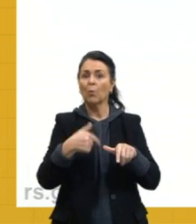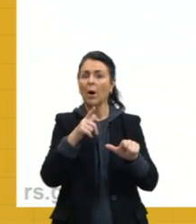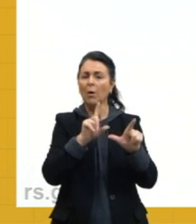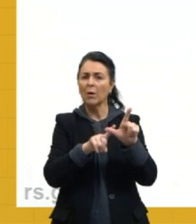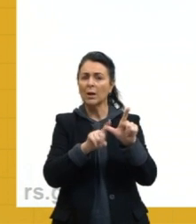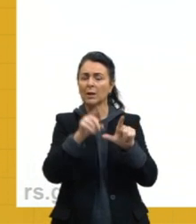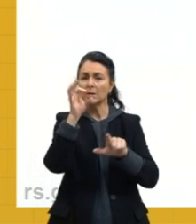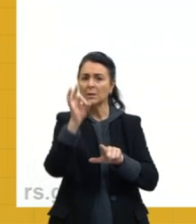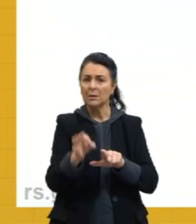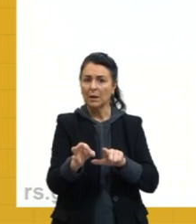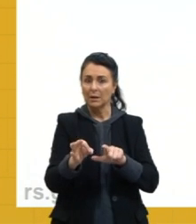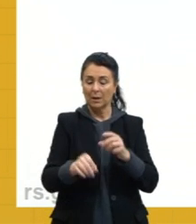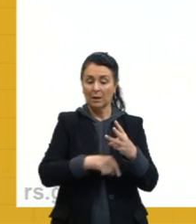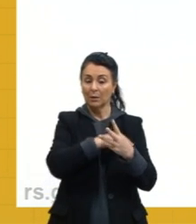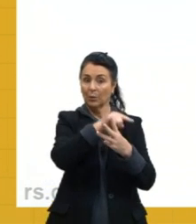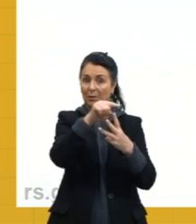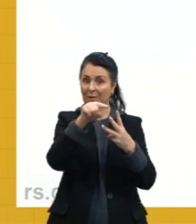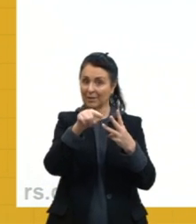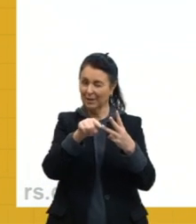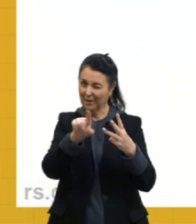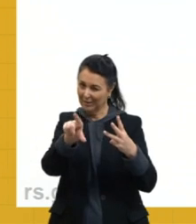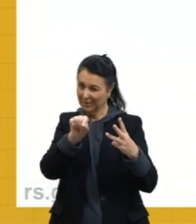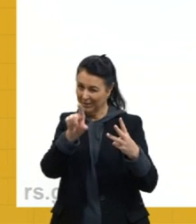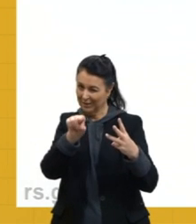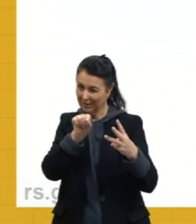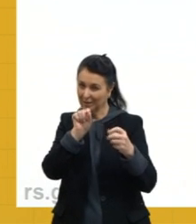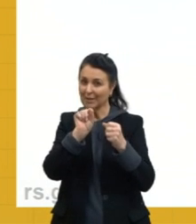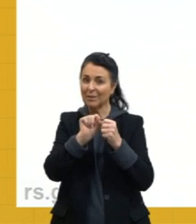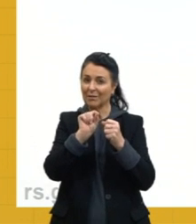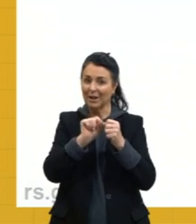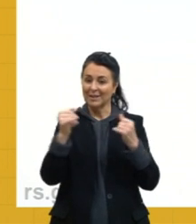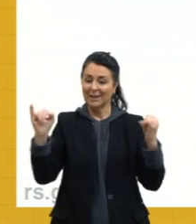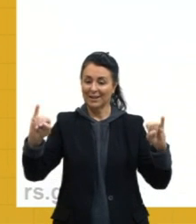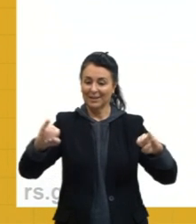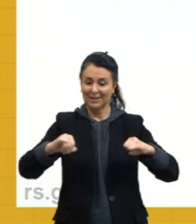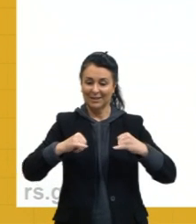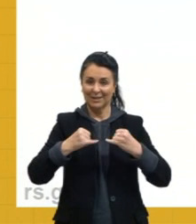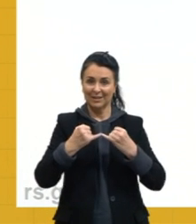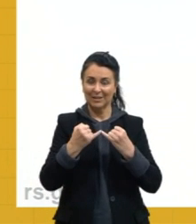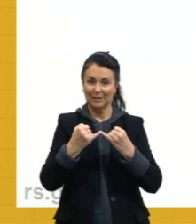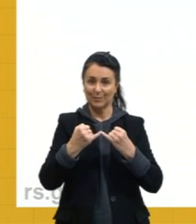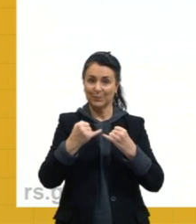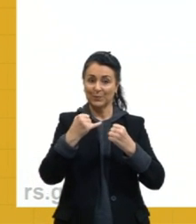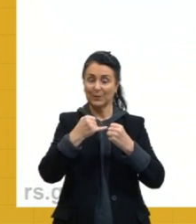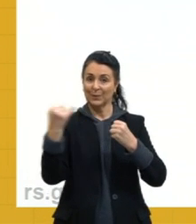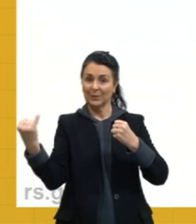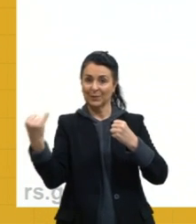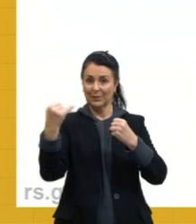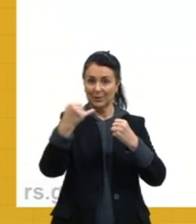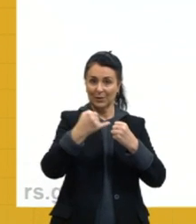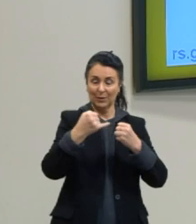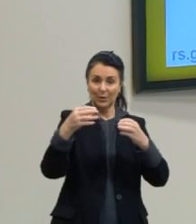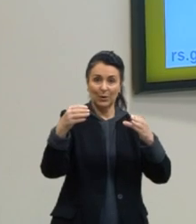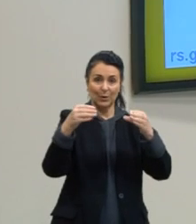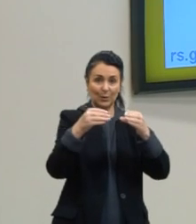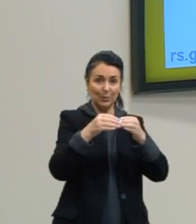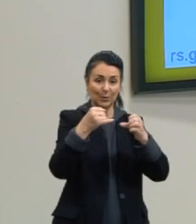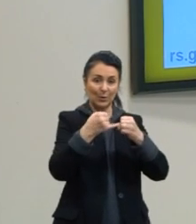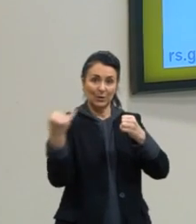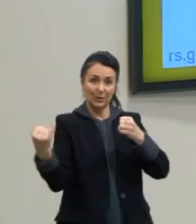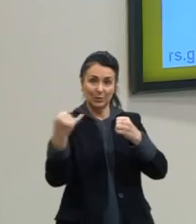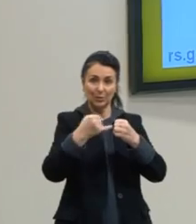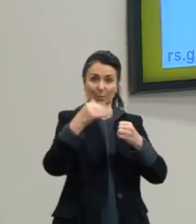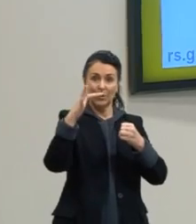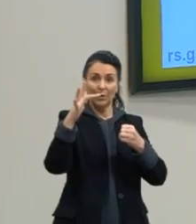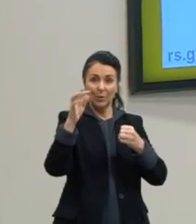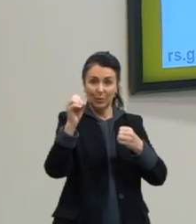tenho três alternativas que trazem essa ligação iônica. Diz o seguinte, iônica somente com o grupo aniônico fosfato, já que